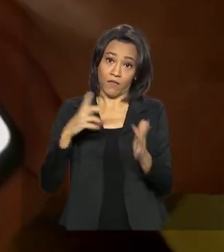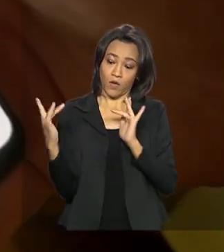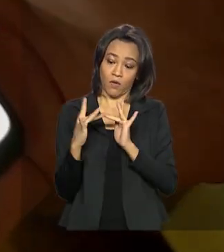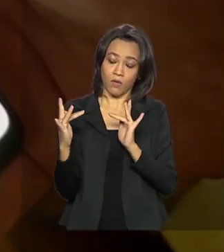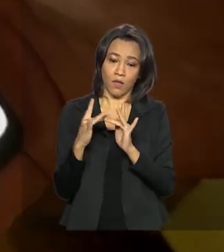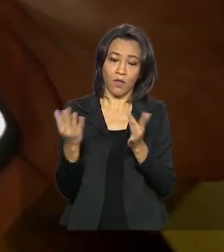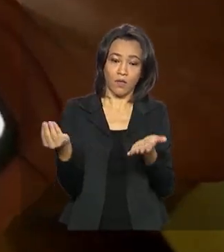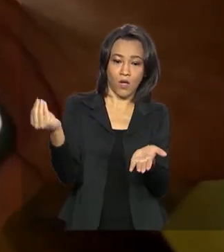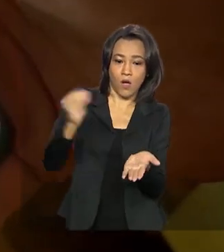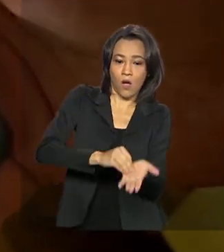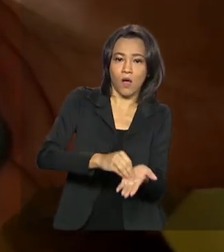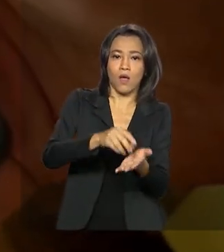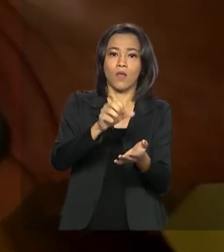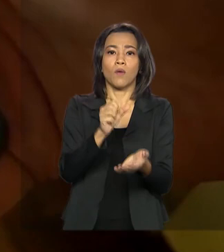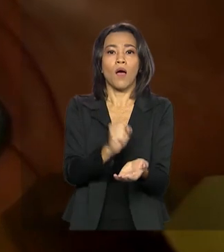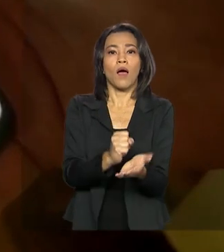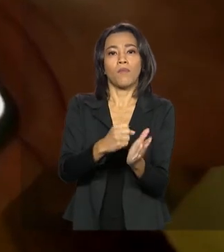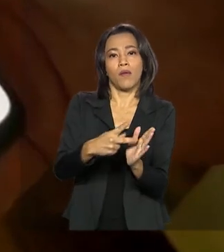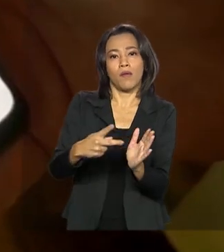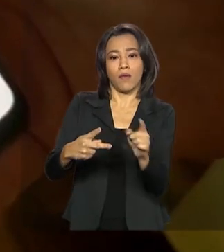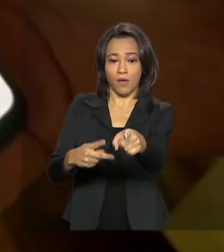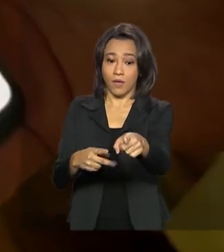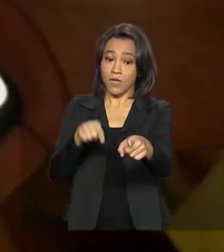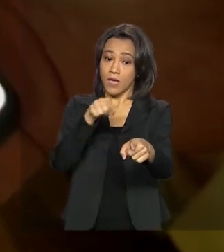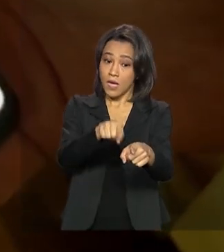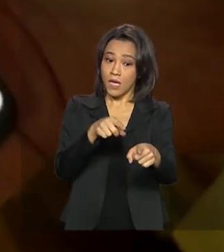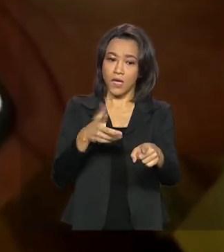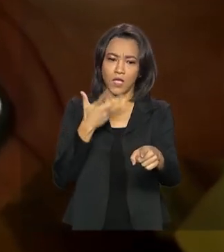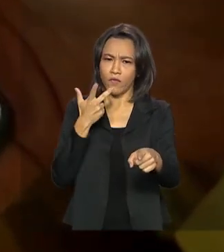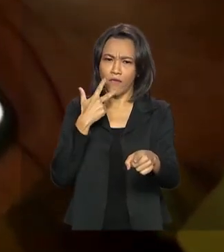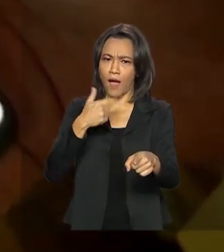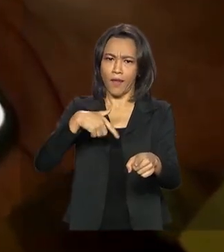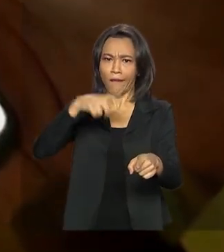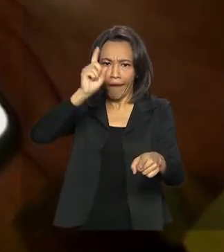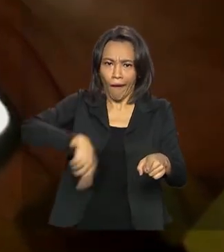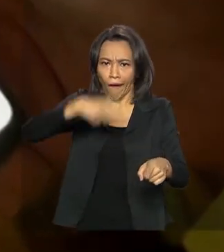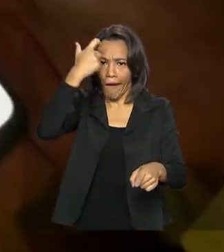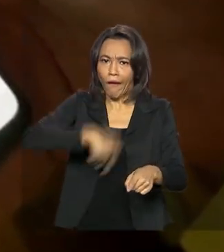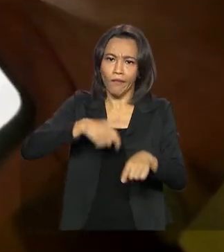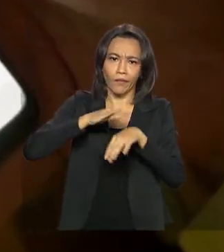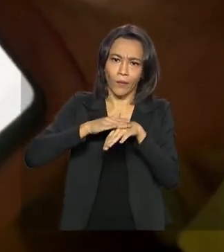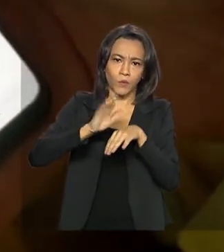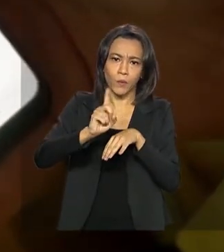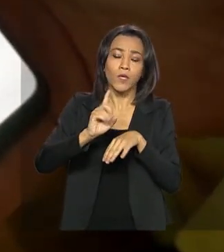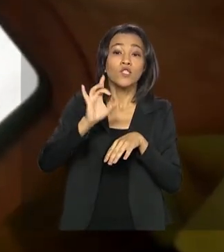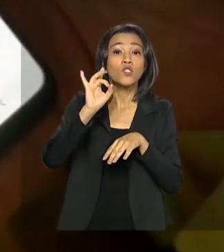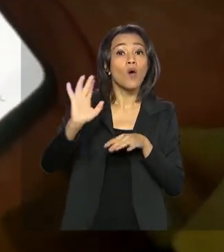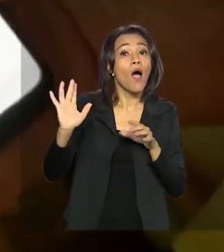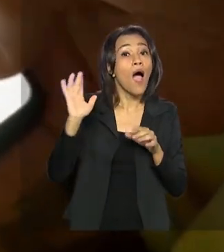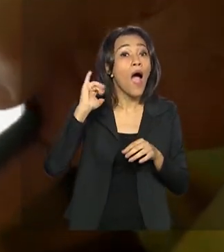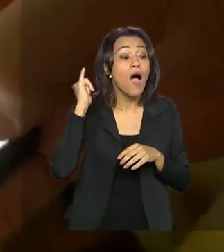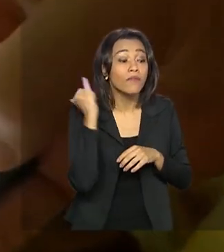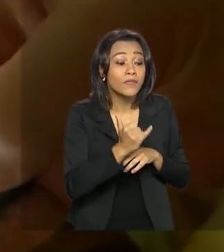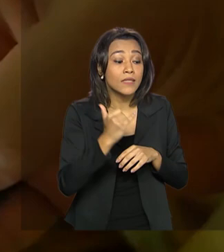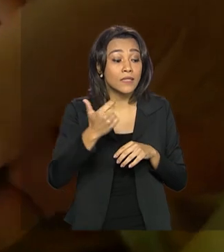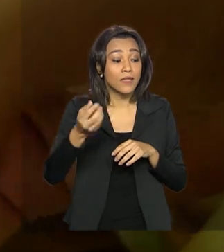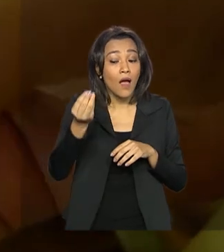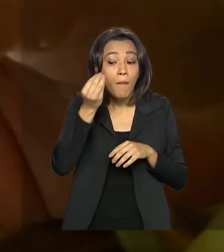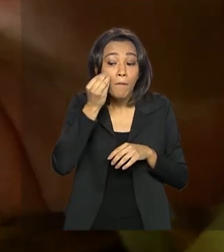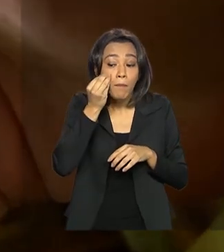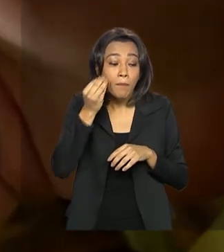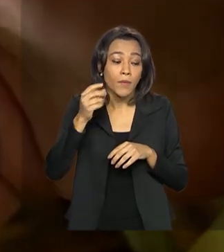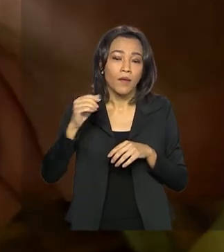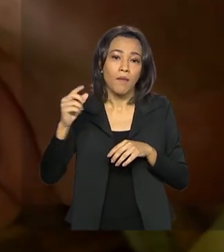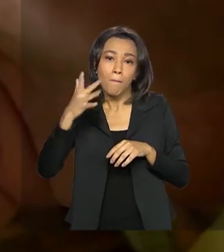configurações do aplicativo. O sistema não identifica o doente, apenas avisa da proximidade de pessoas que testaram